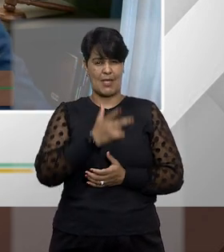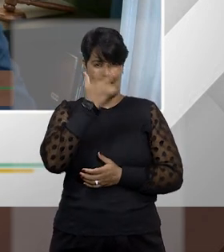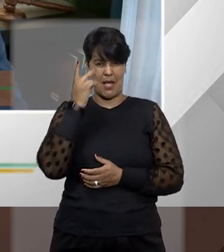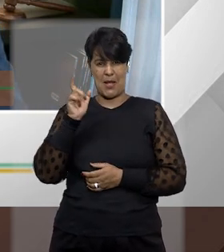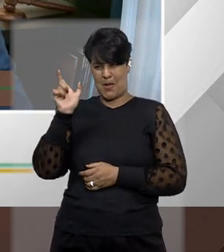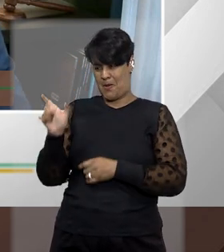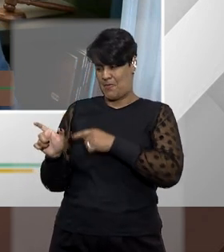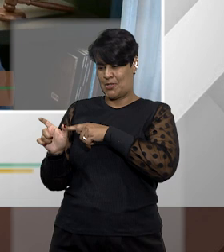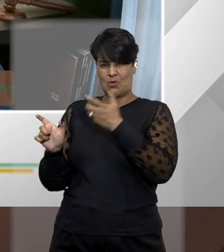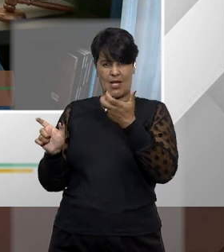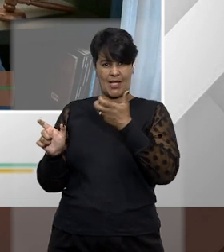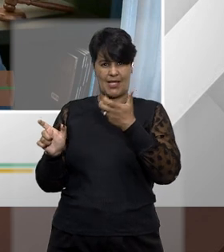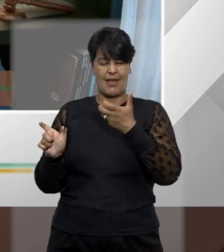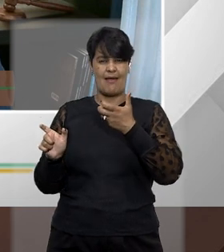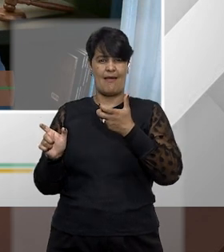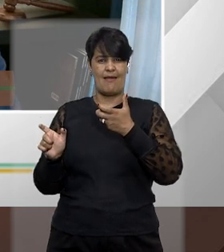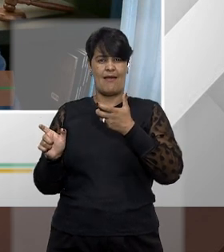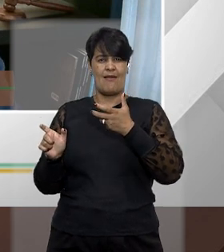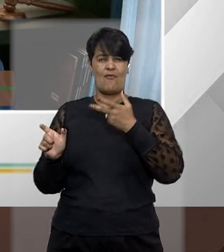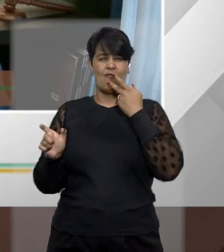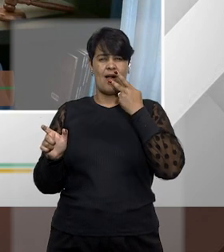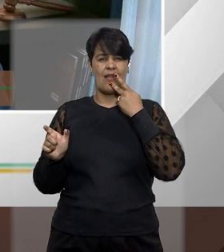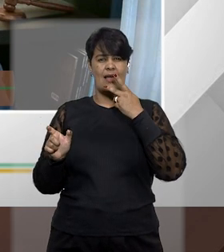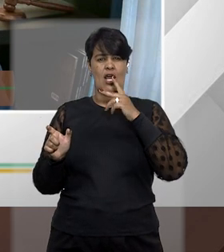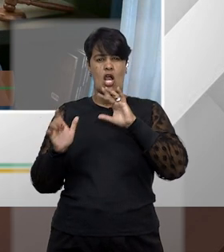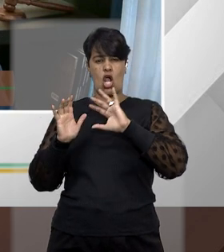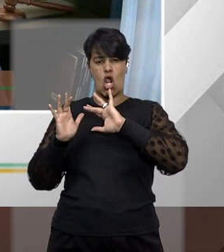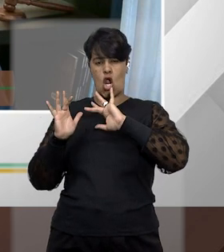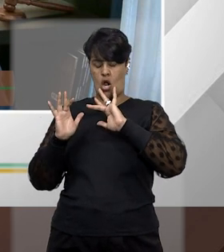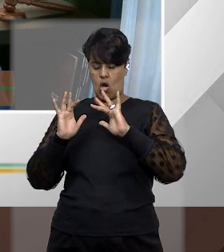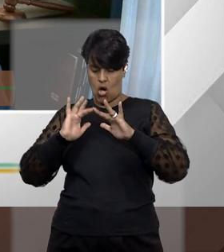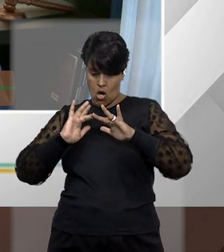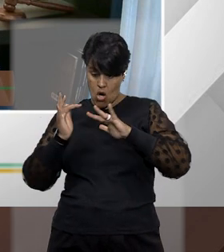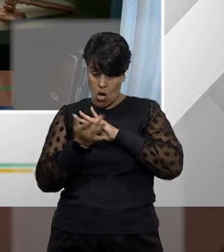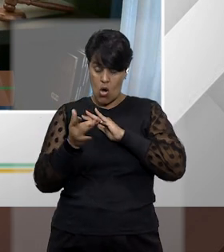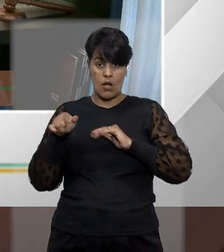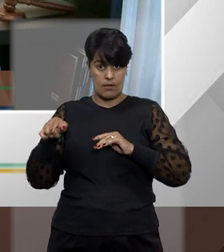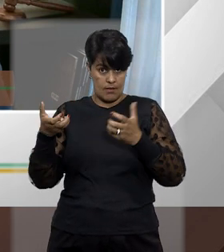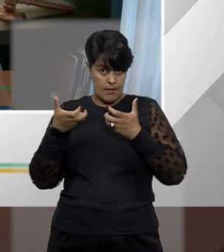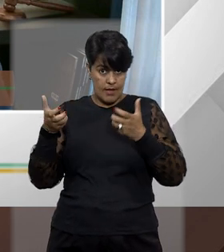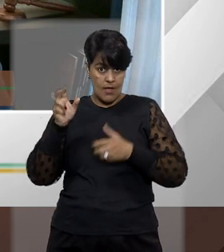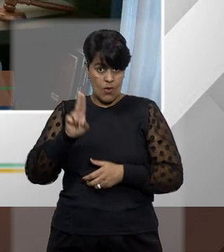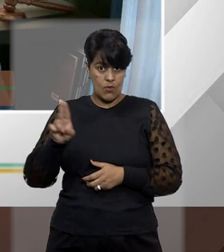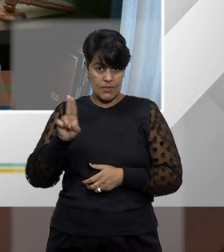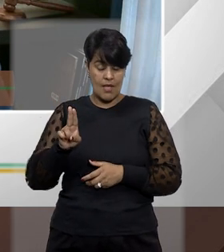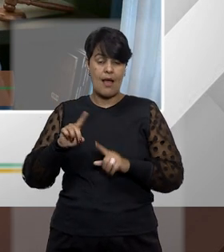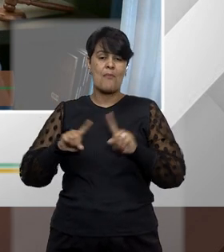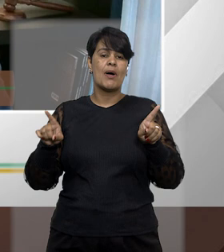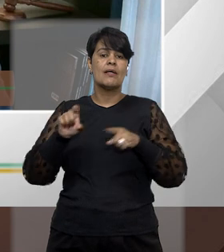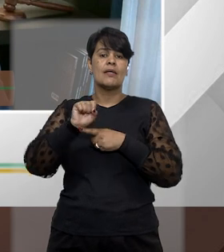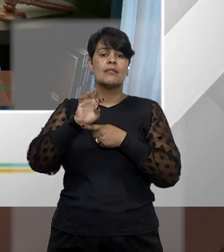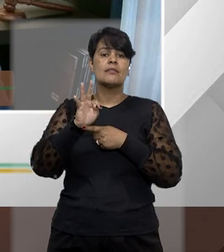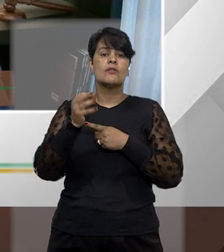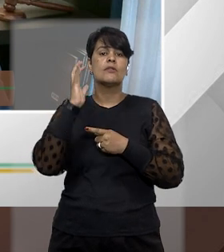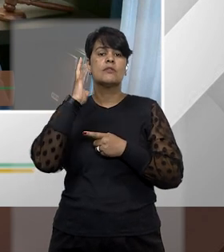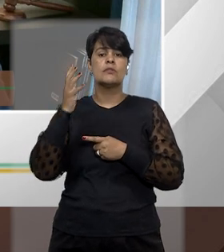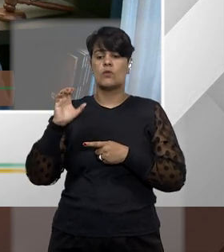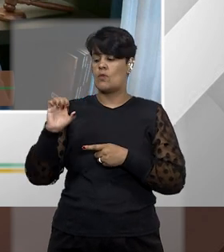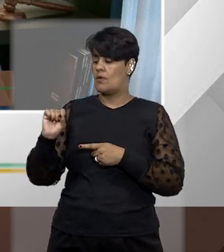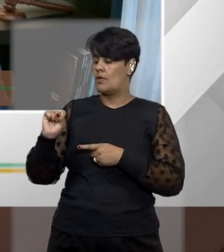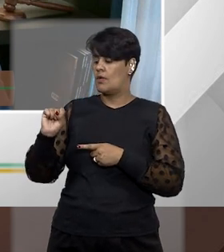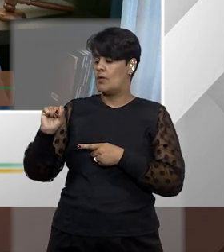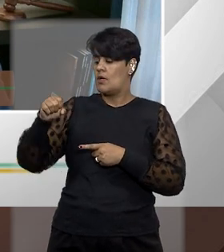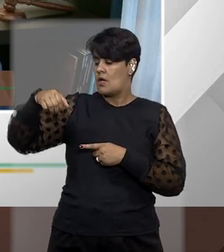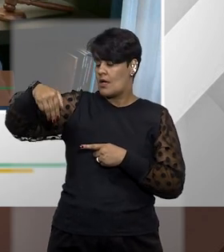essa autodeclaração não era cabível utilizar o mandato de segurança. Por quê? Porque ele queria impugnar